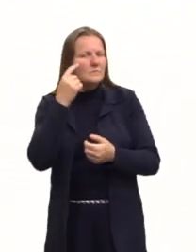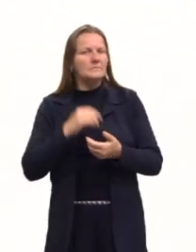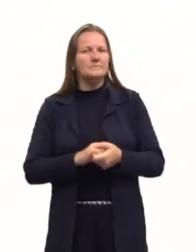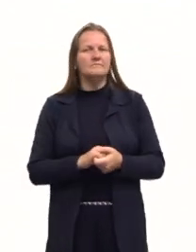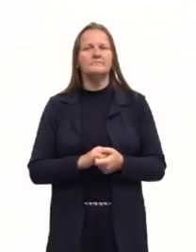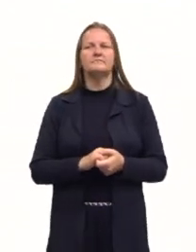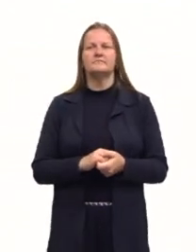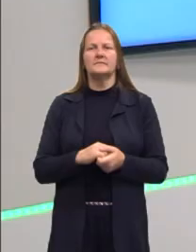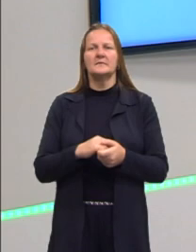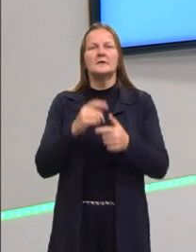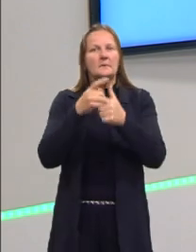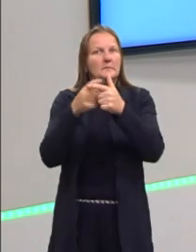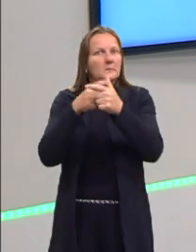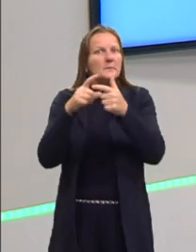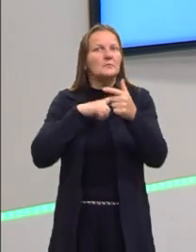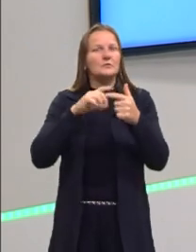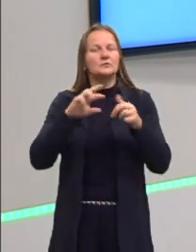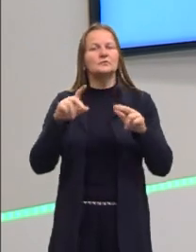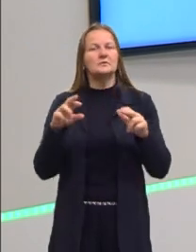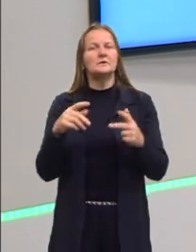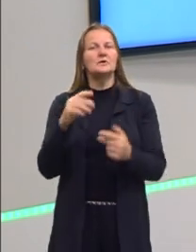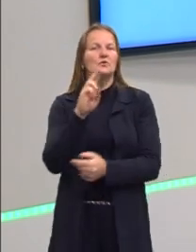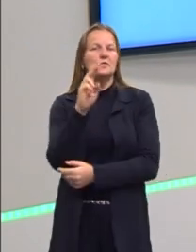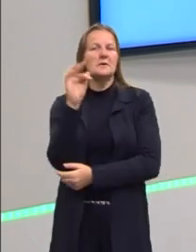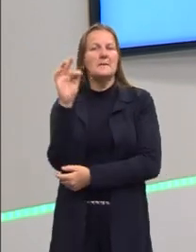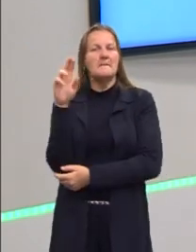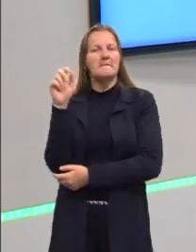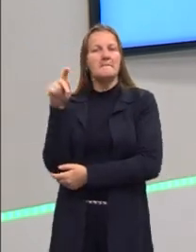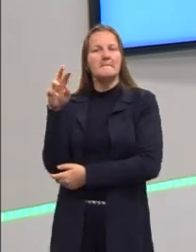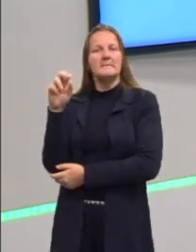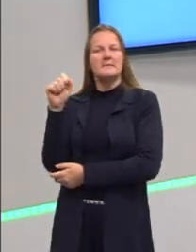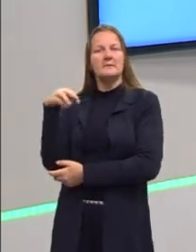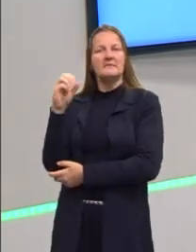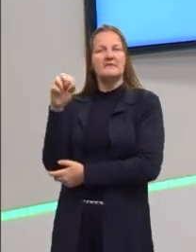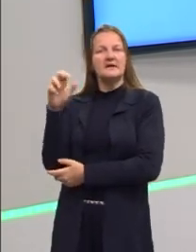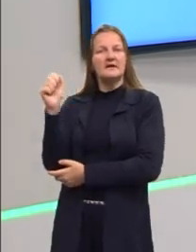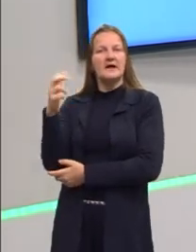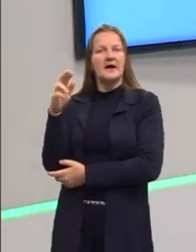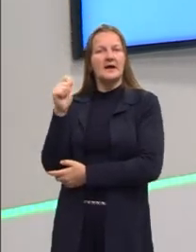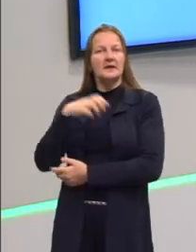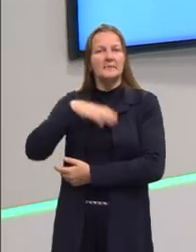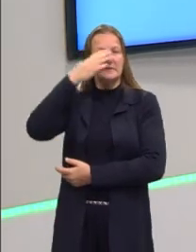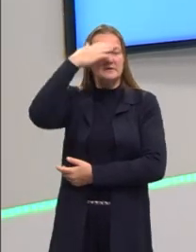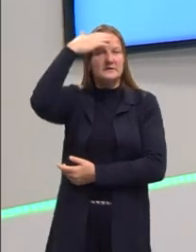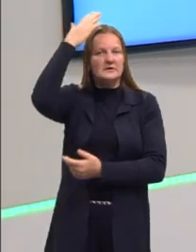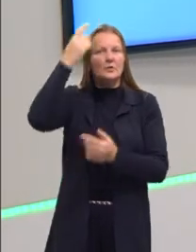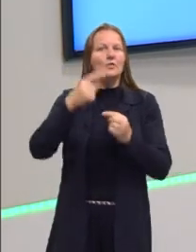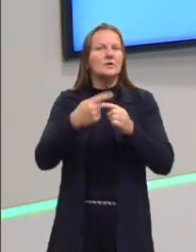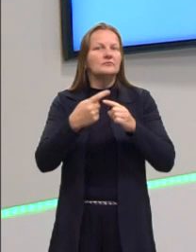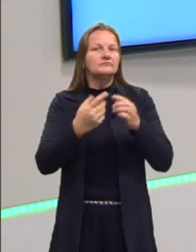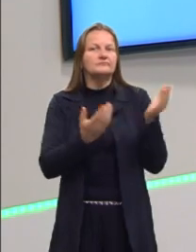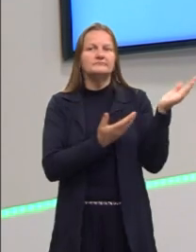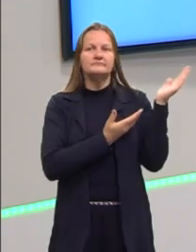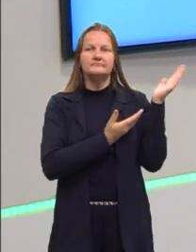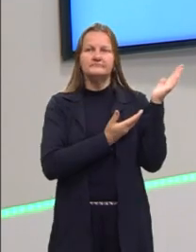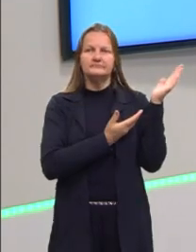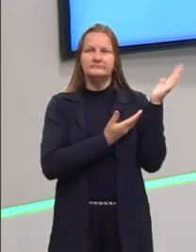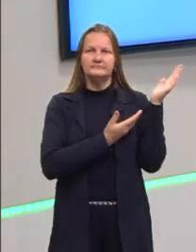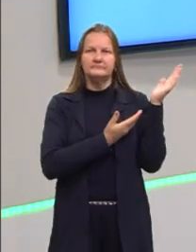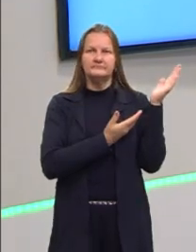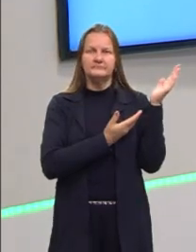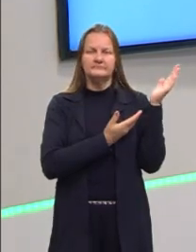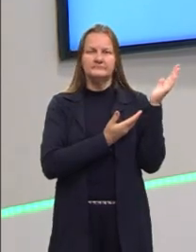problemas sobre isso. Primavera Árabe e o Estado Islâmico, entre outras coisas, tá? Bom,